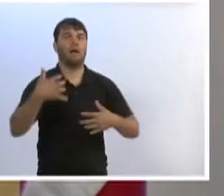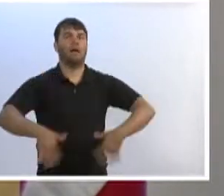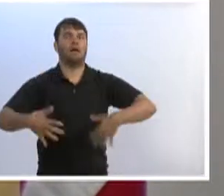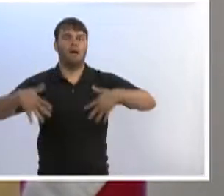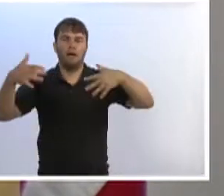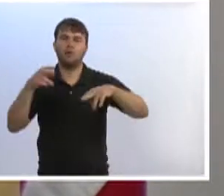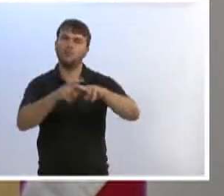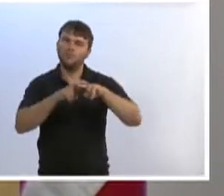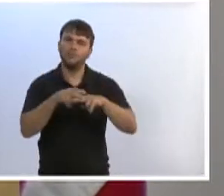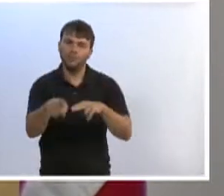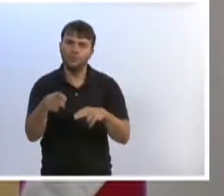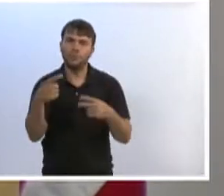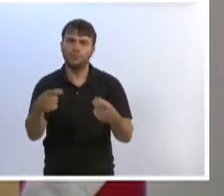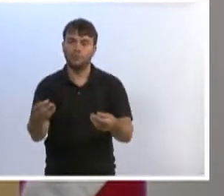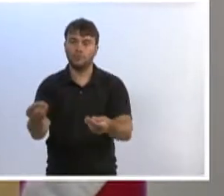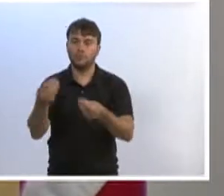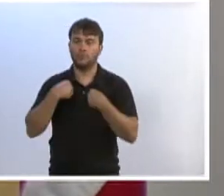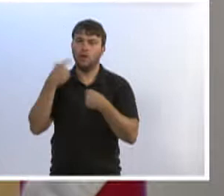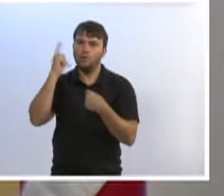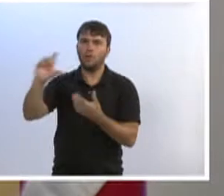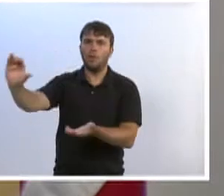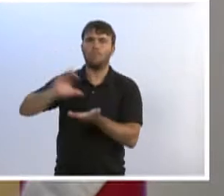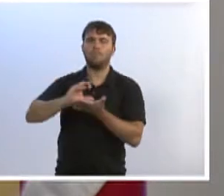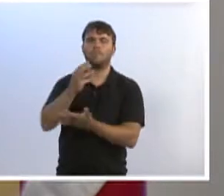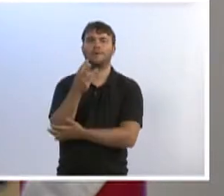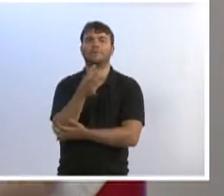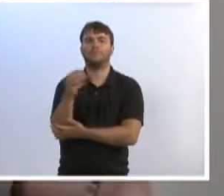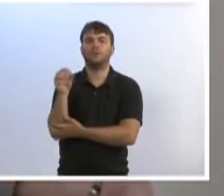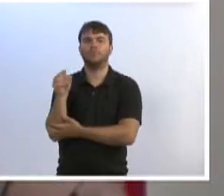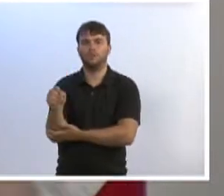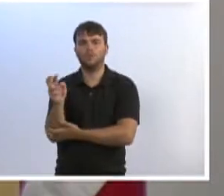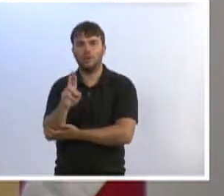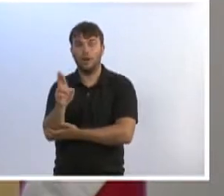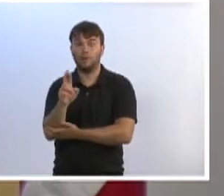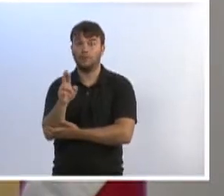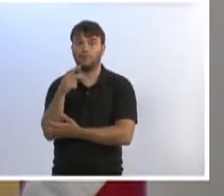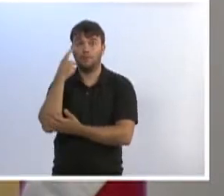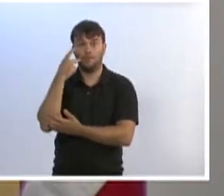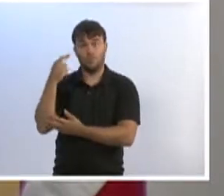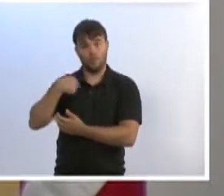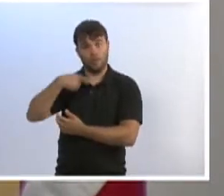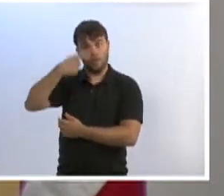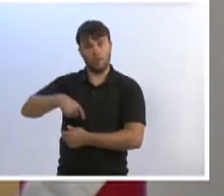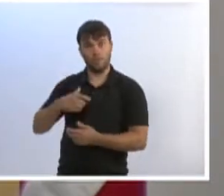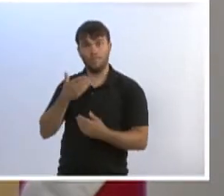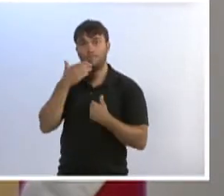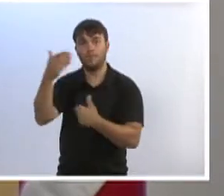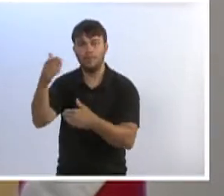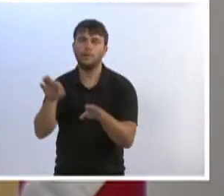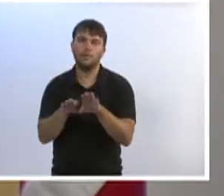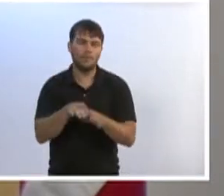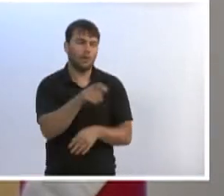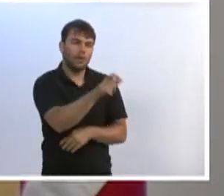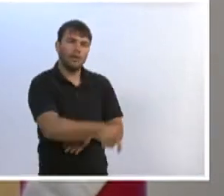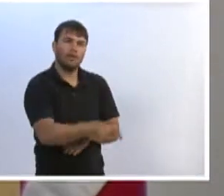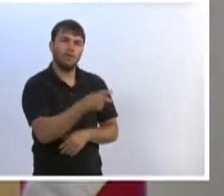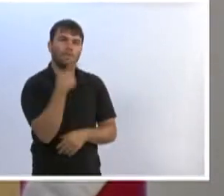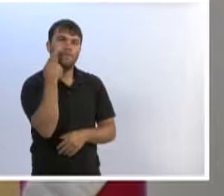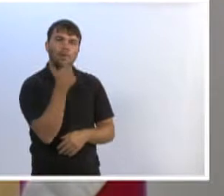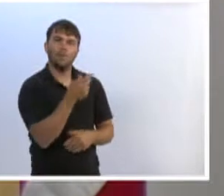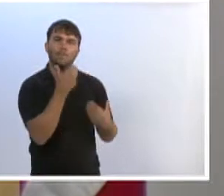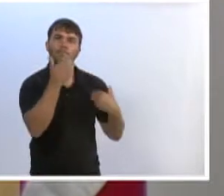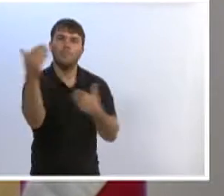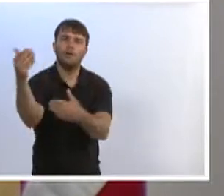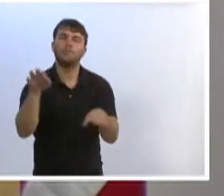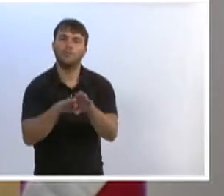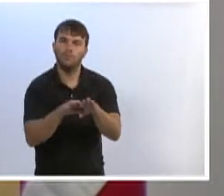infraestrutura, ele já nos garantiu aí 300 mil reais para o vereador que foi lá pedir, 300 mil reais para o Almir também, ou seja, se nós todos fizéssemos a nossa